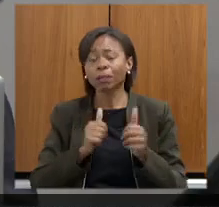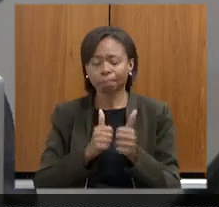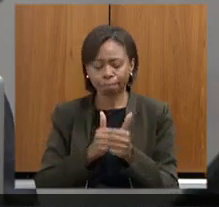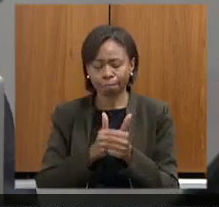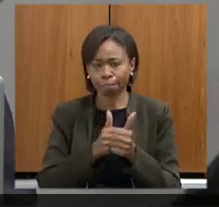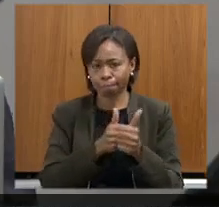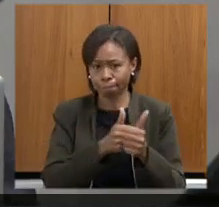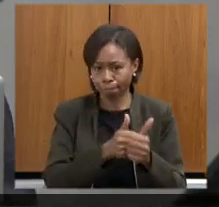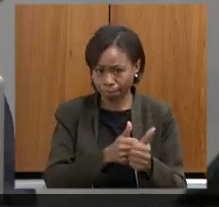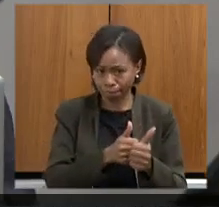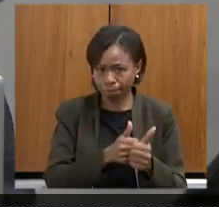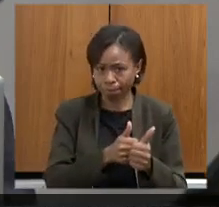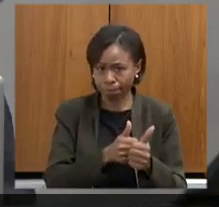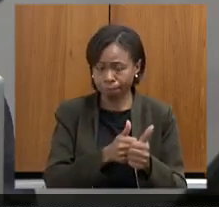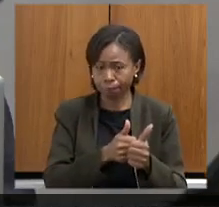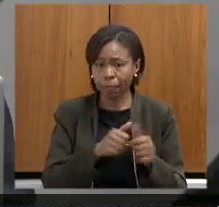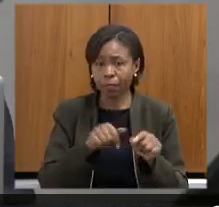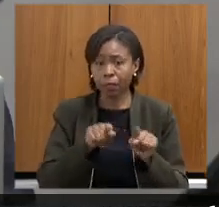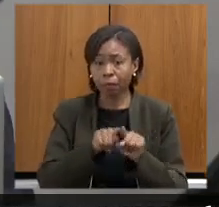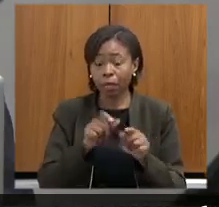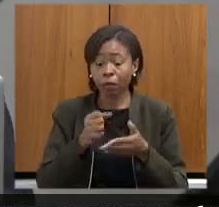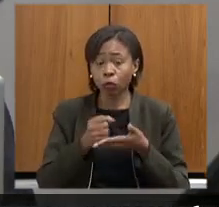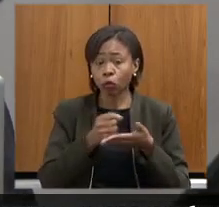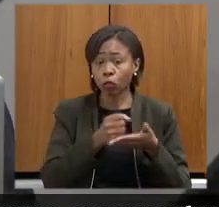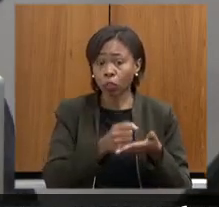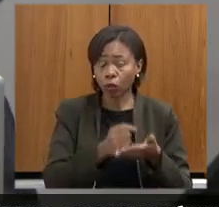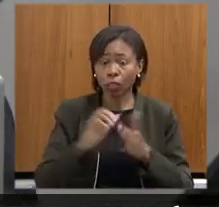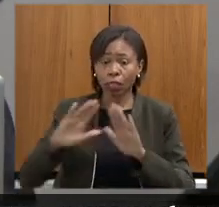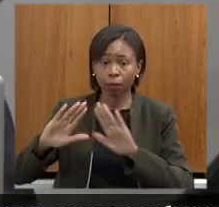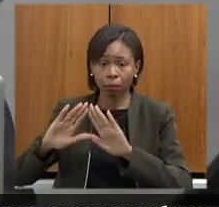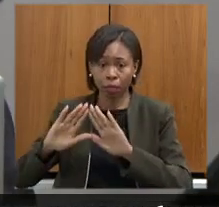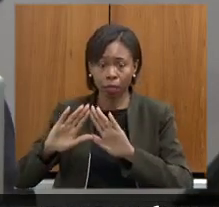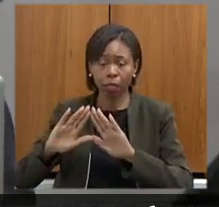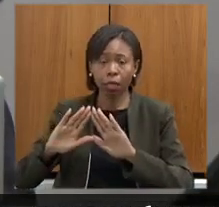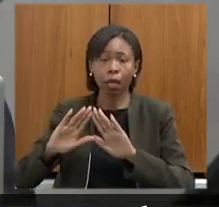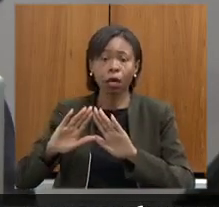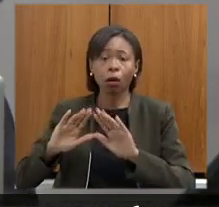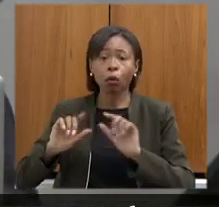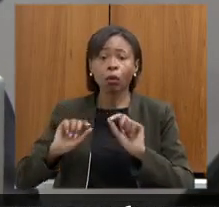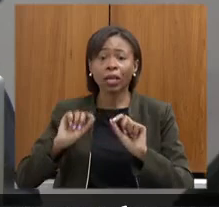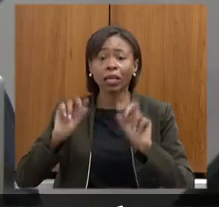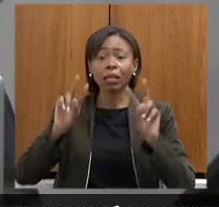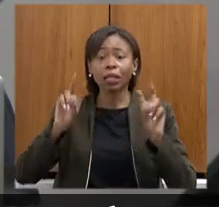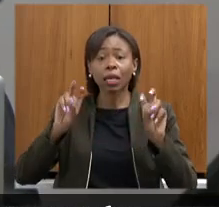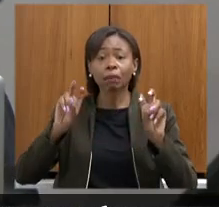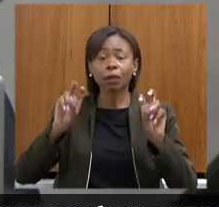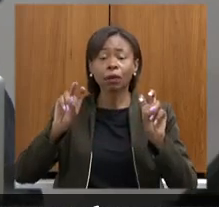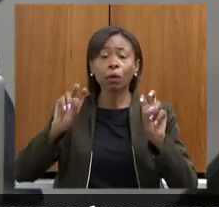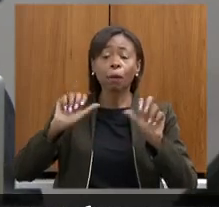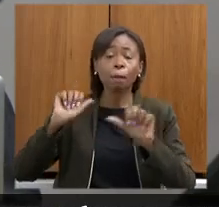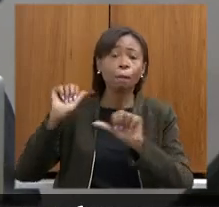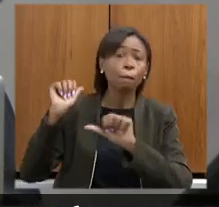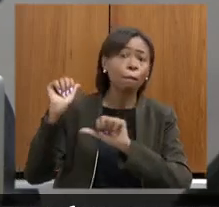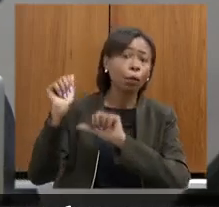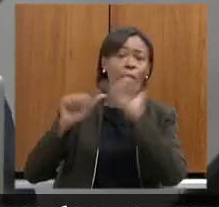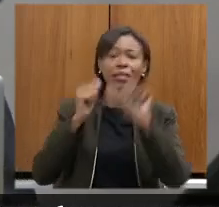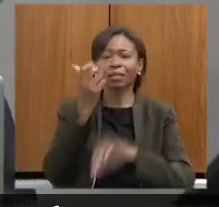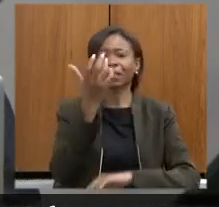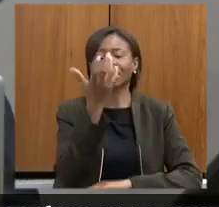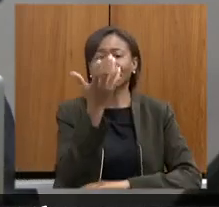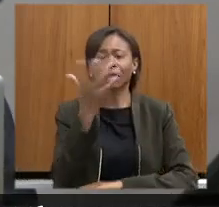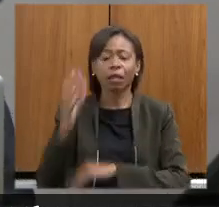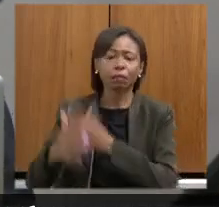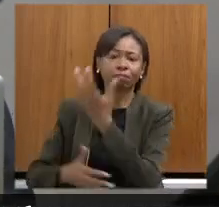da Assembleia Legislativa no tema mudanças climáticas. E sobre essa questão das